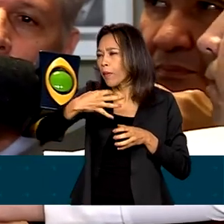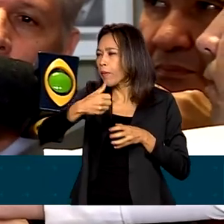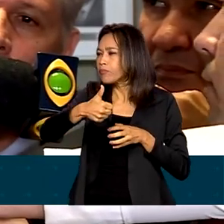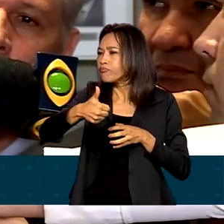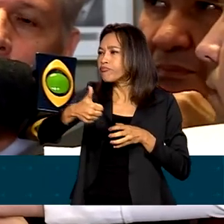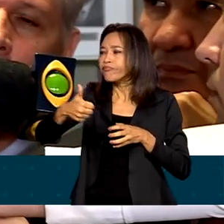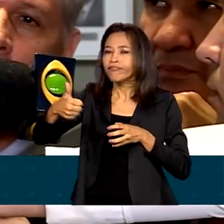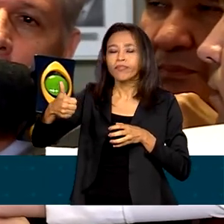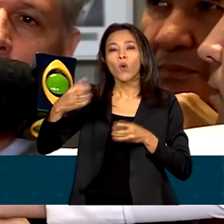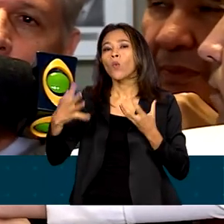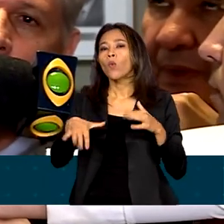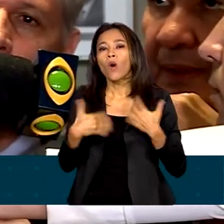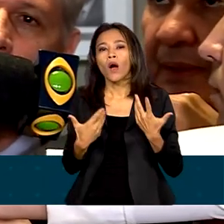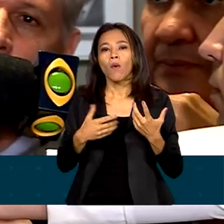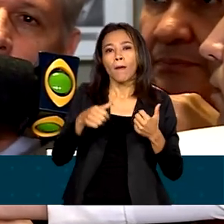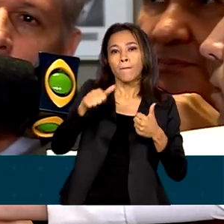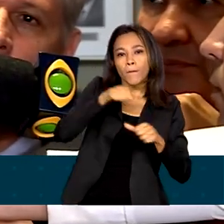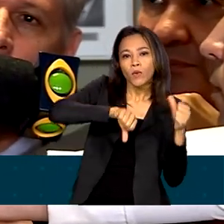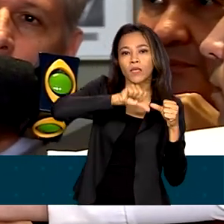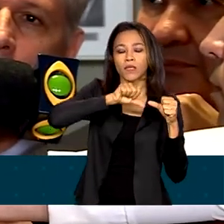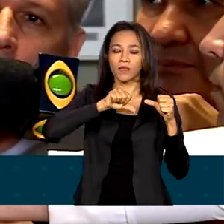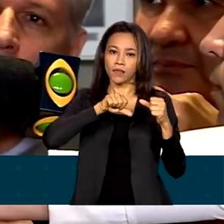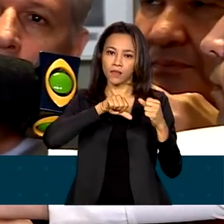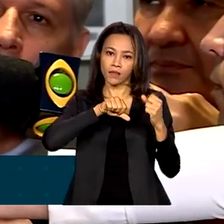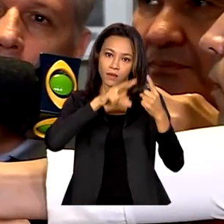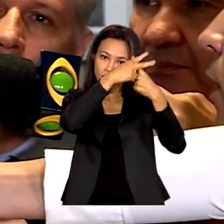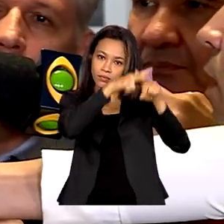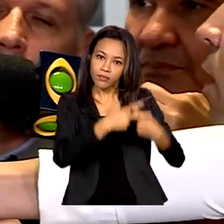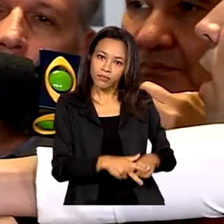modificações ou mudanças ou correções que nós faremos no ensino médio.